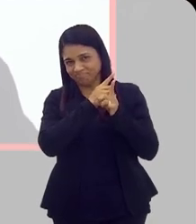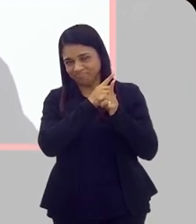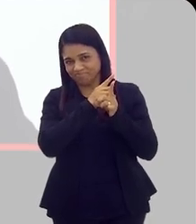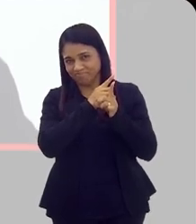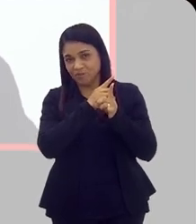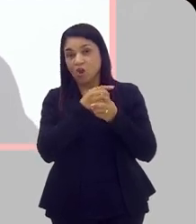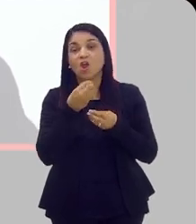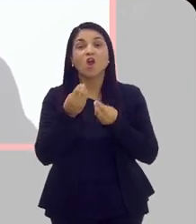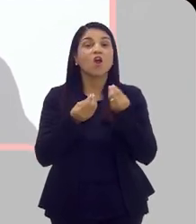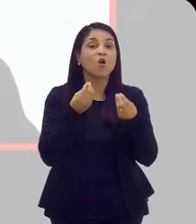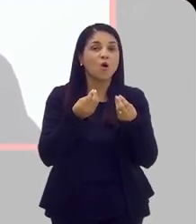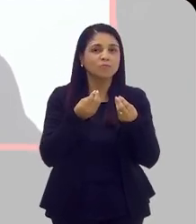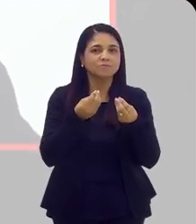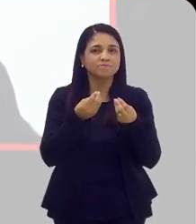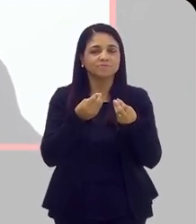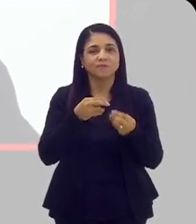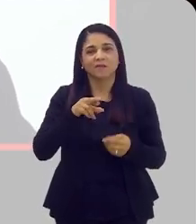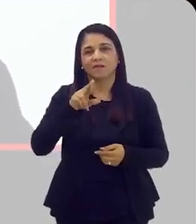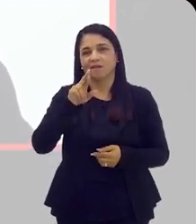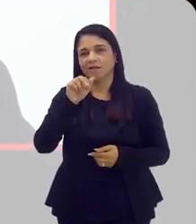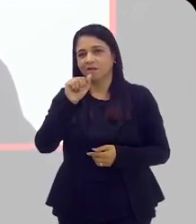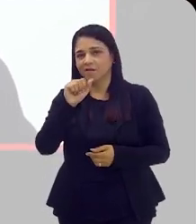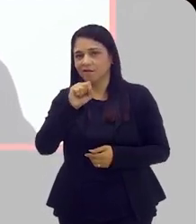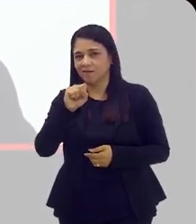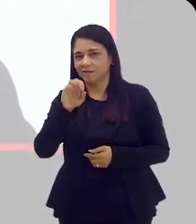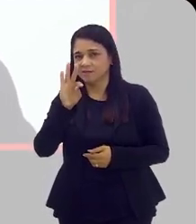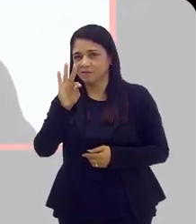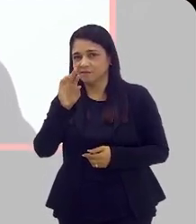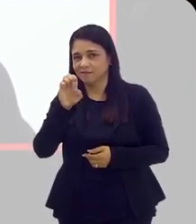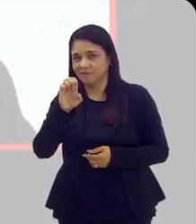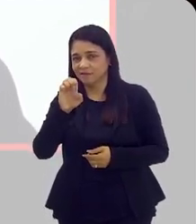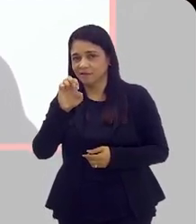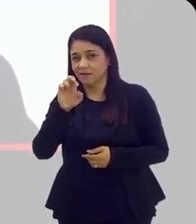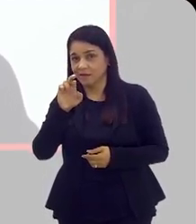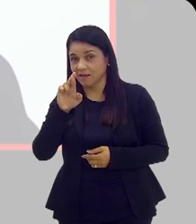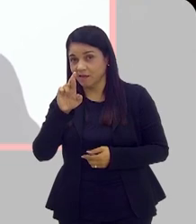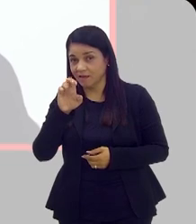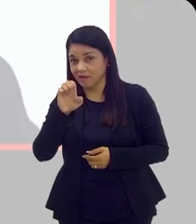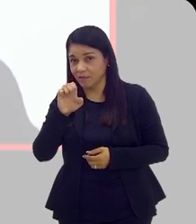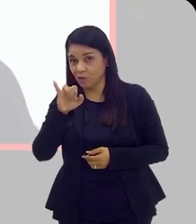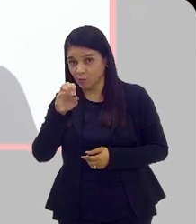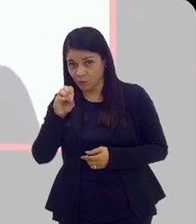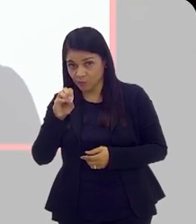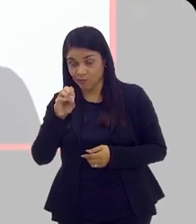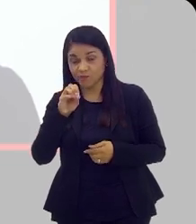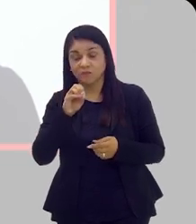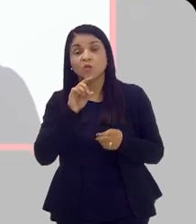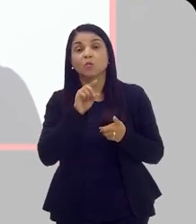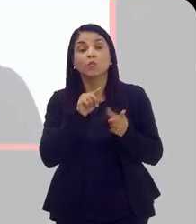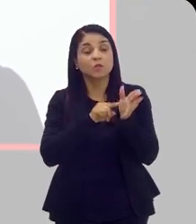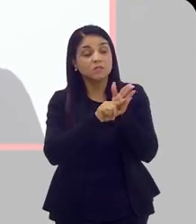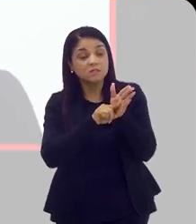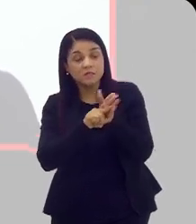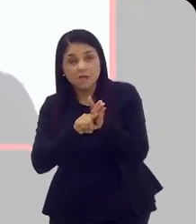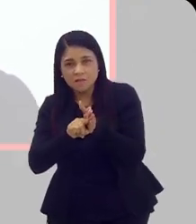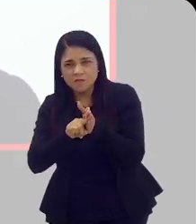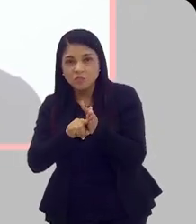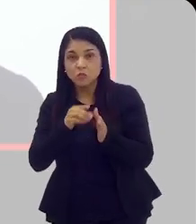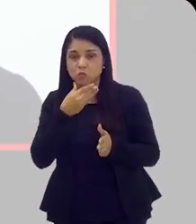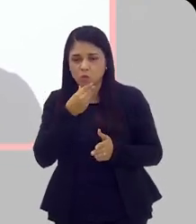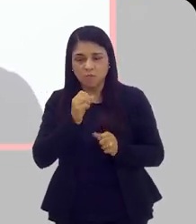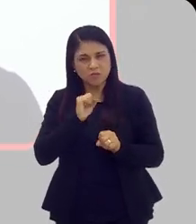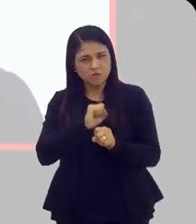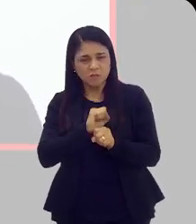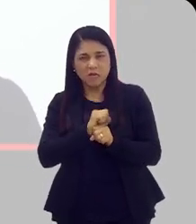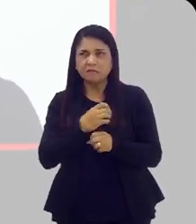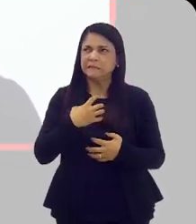única forma da gente fazer isso é através do rastreio. Porque se o homem for esperar ele começar a ter sintomas, pra aí sim ir lá no